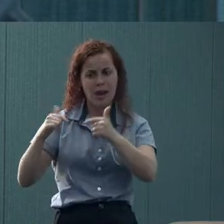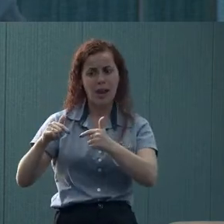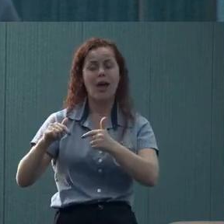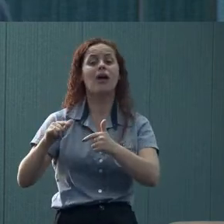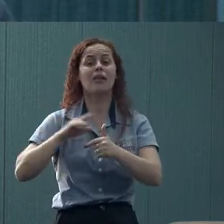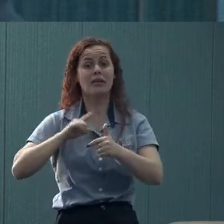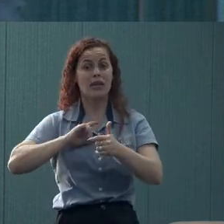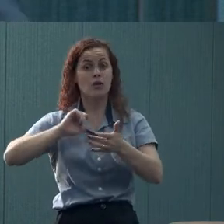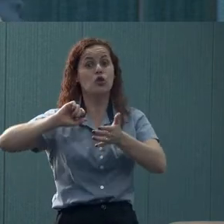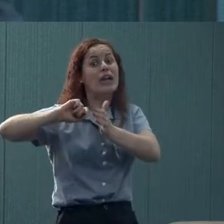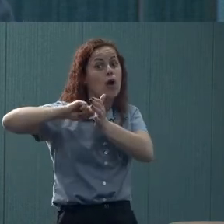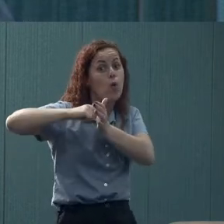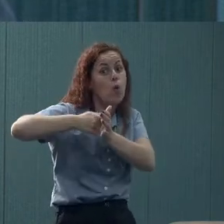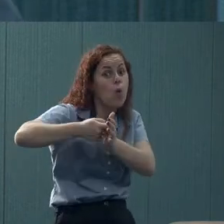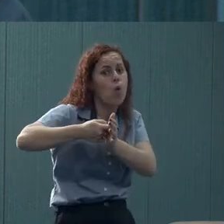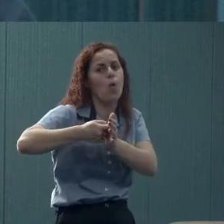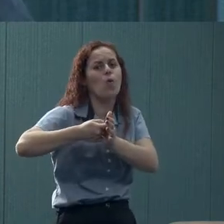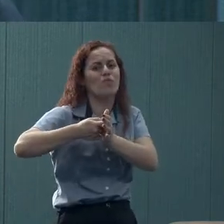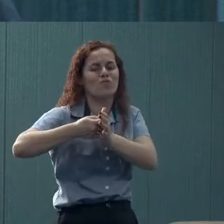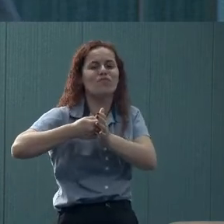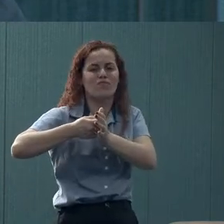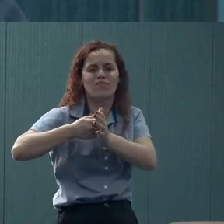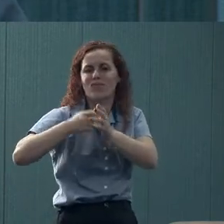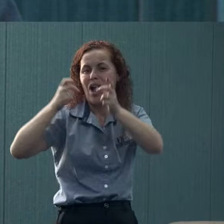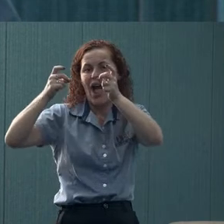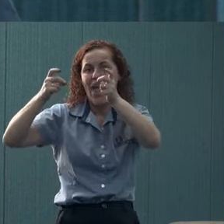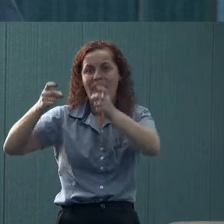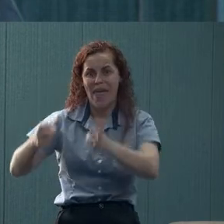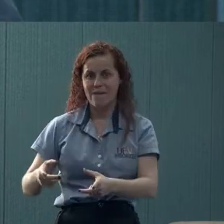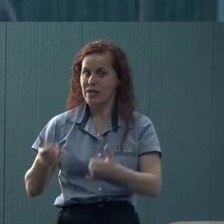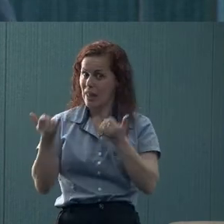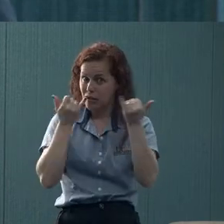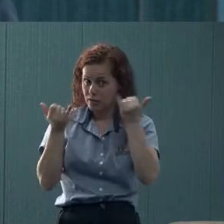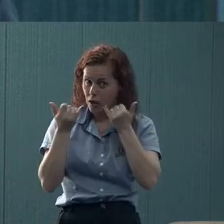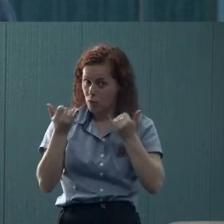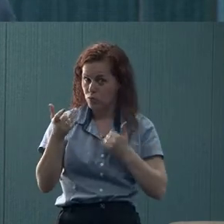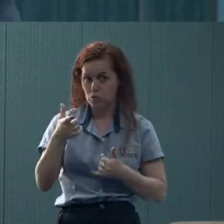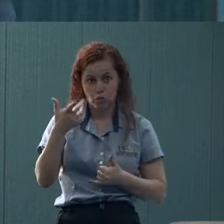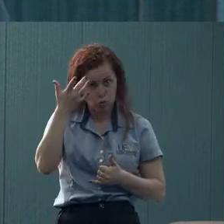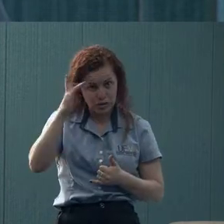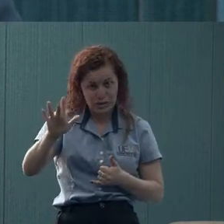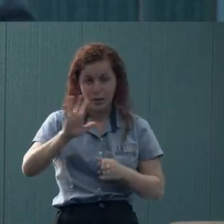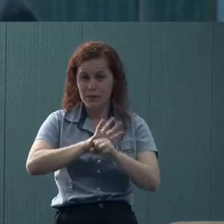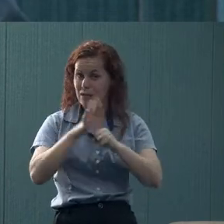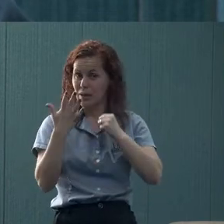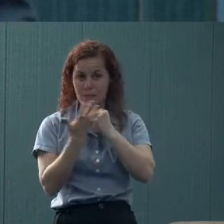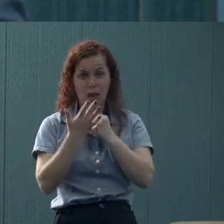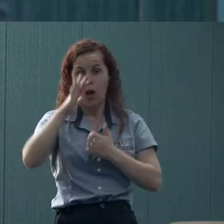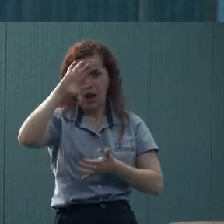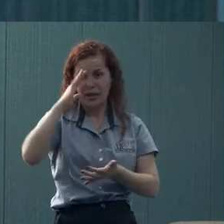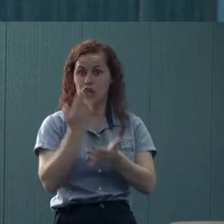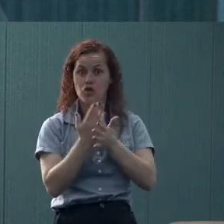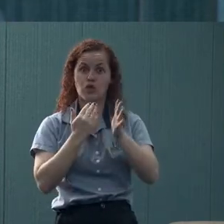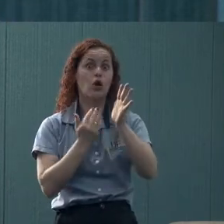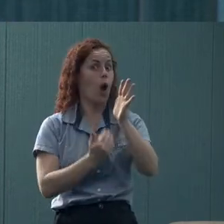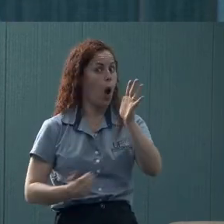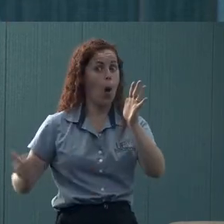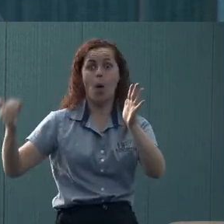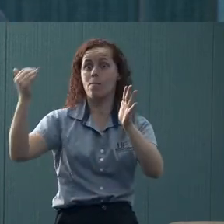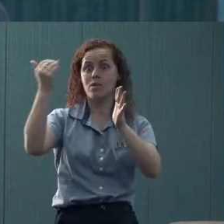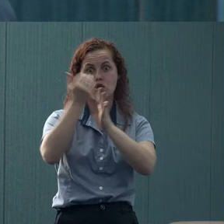trabalharam, trancaram o curso, a evasão, não sei se tem dados já da pandemia, mas provavelmente eu acredito que aumentou